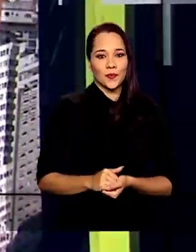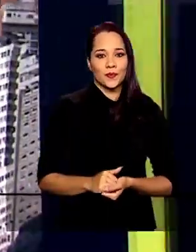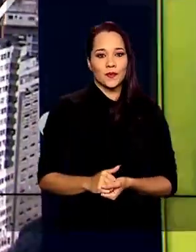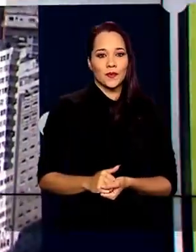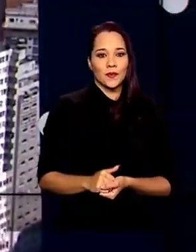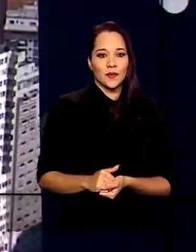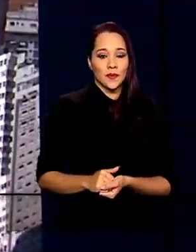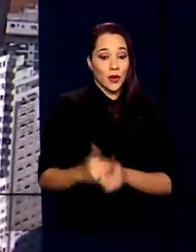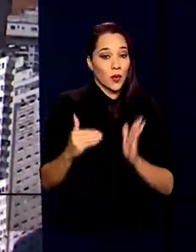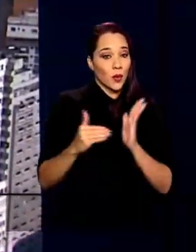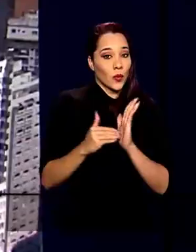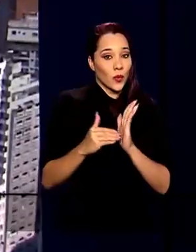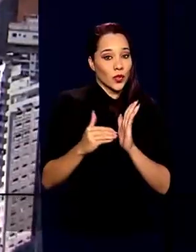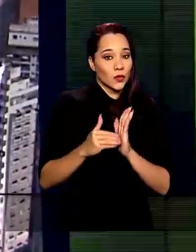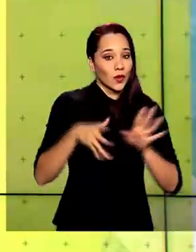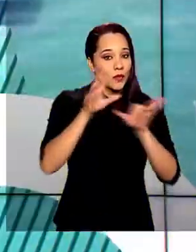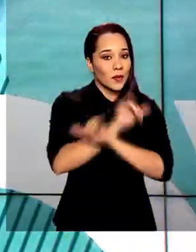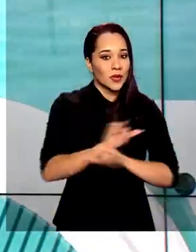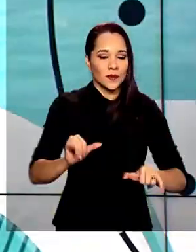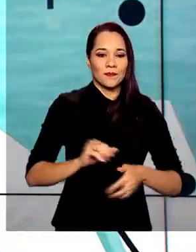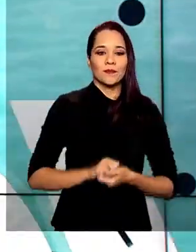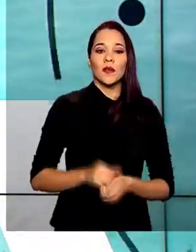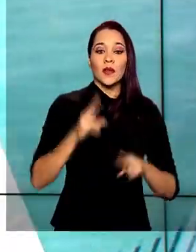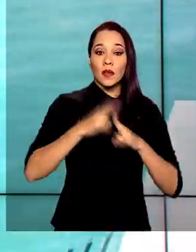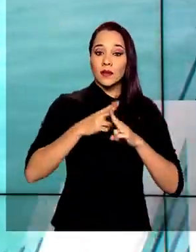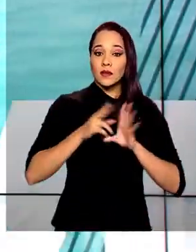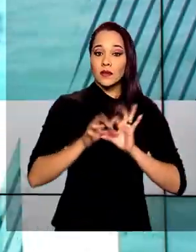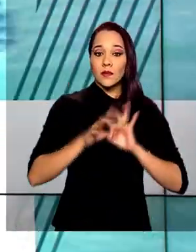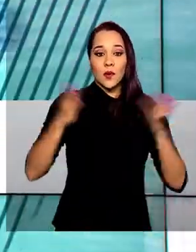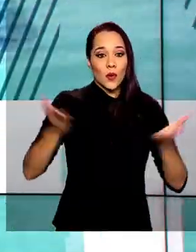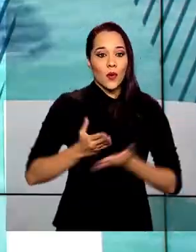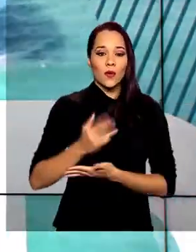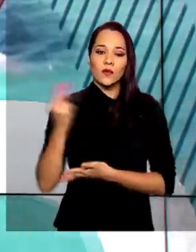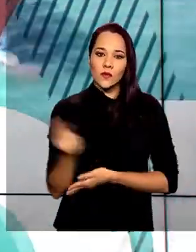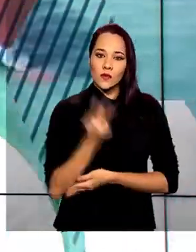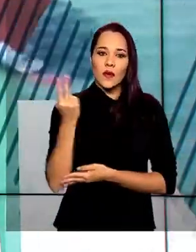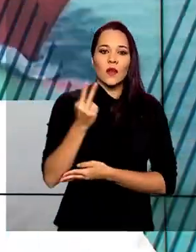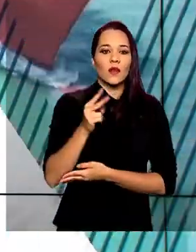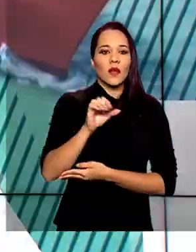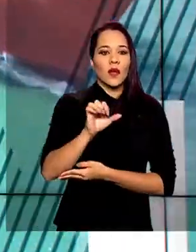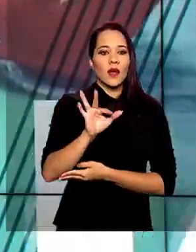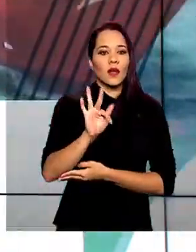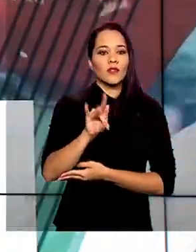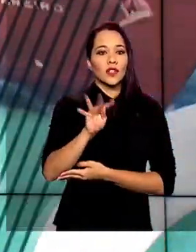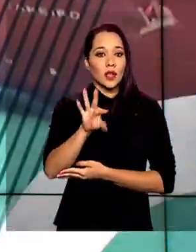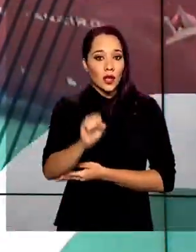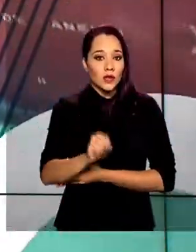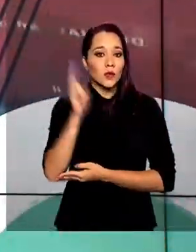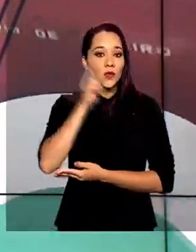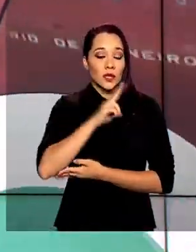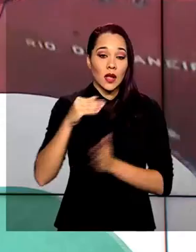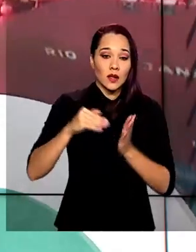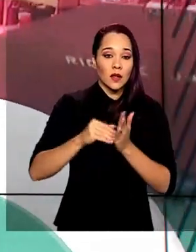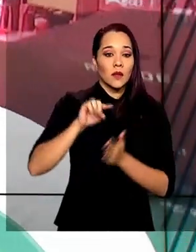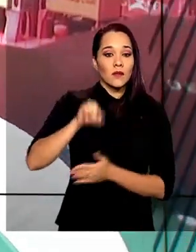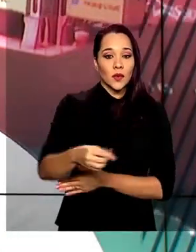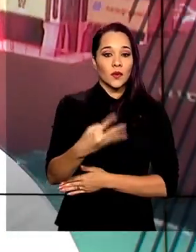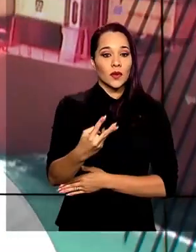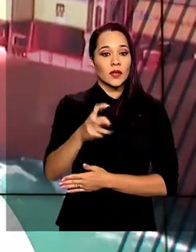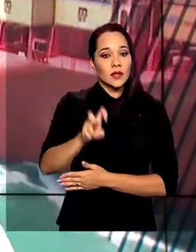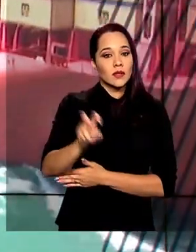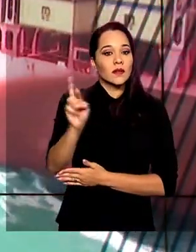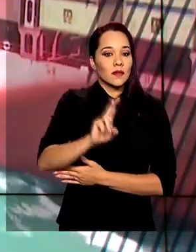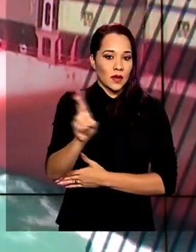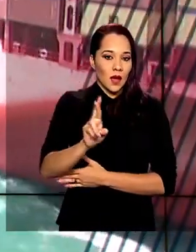E uma última informação. A Caixa liberou hoje os valores do FGTS emergencial de até R$.045